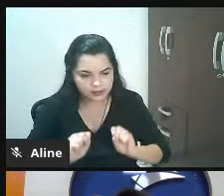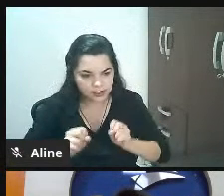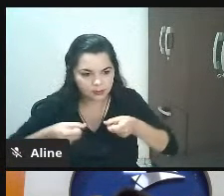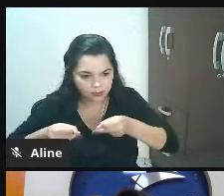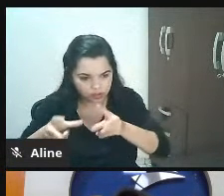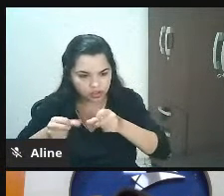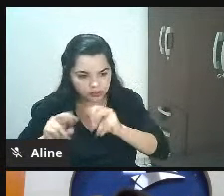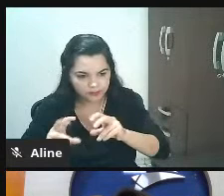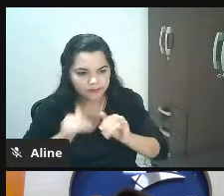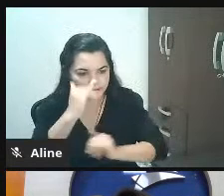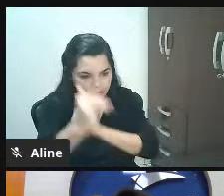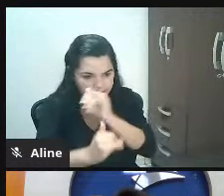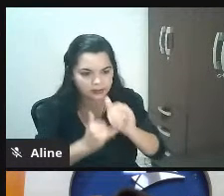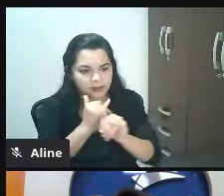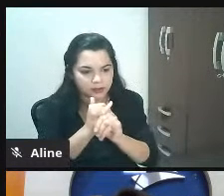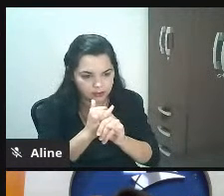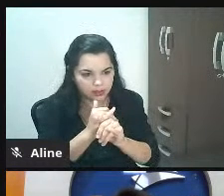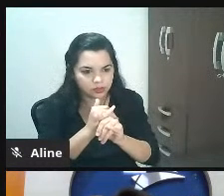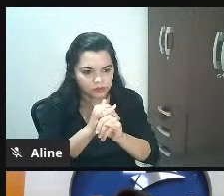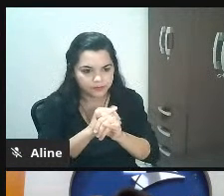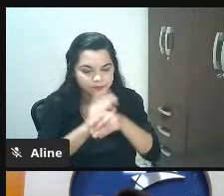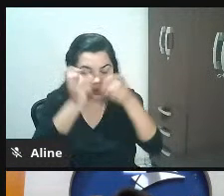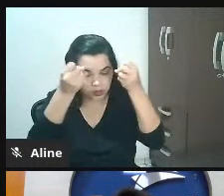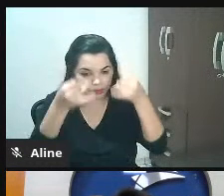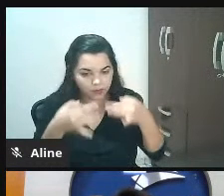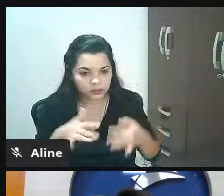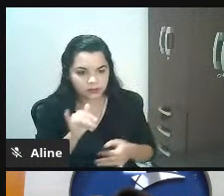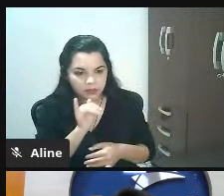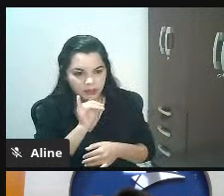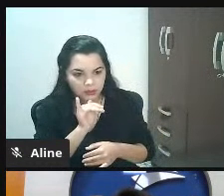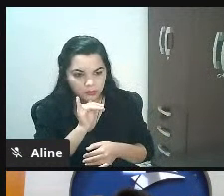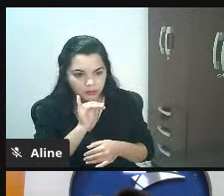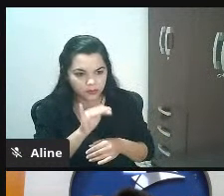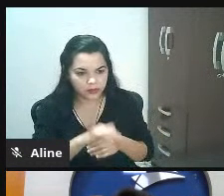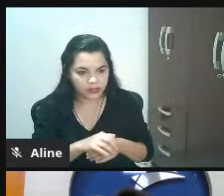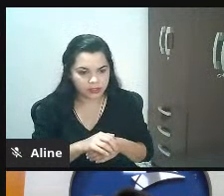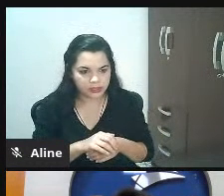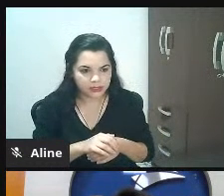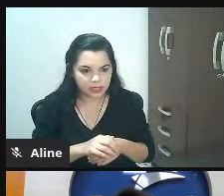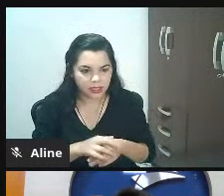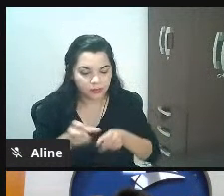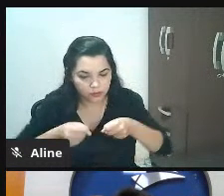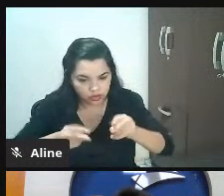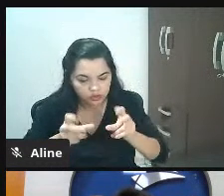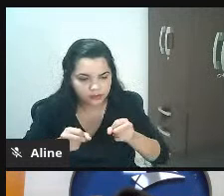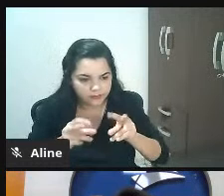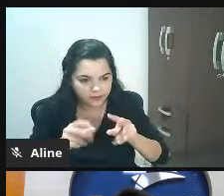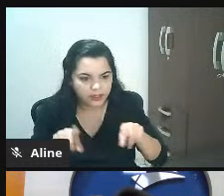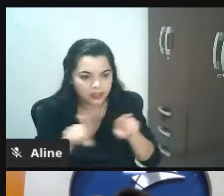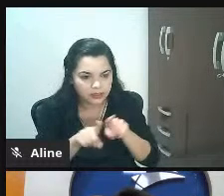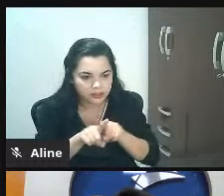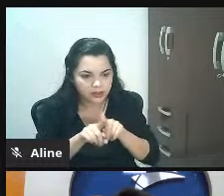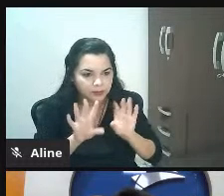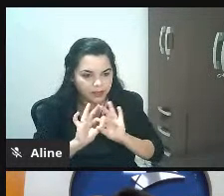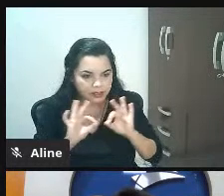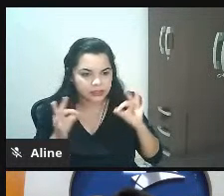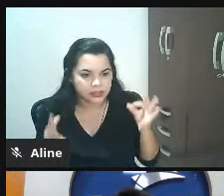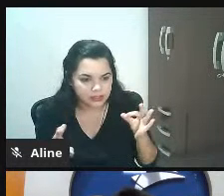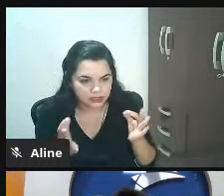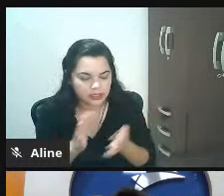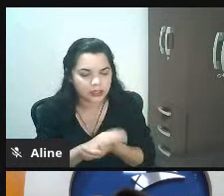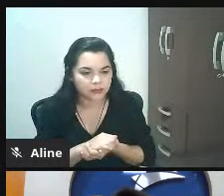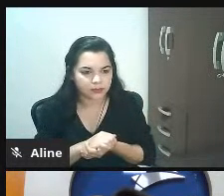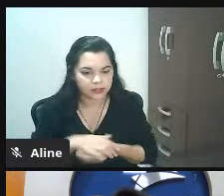eu vou dar um exemplo aqui fora do varejo para não gerar ciúme na turma mas vou dar um exemplo aqui bem simples quer dizer não deixa de ser